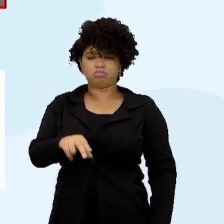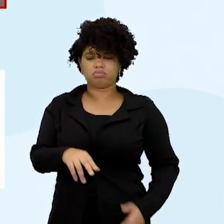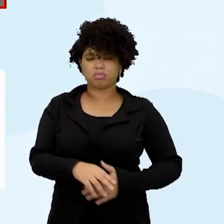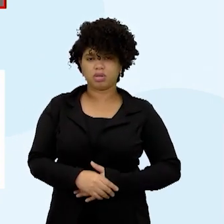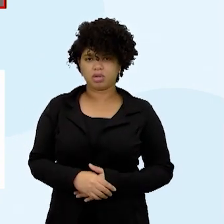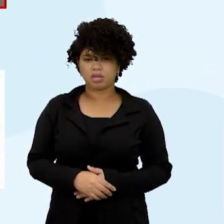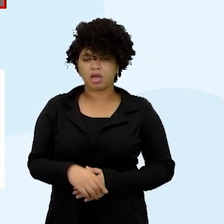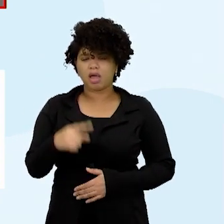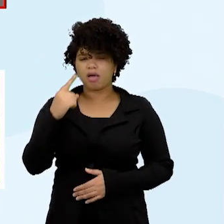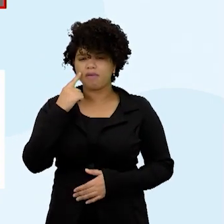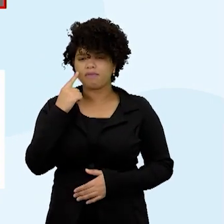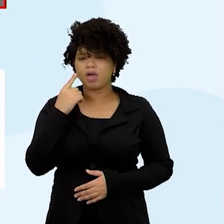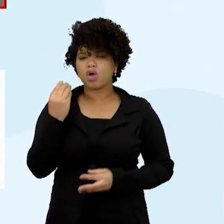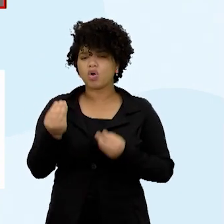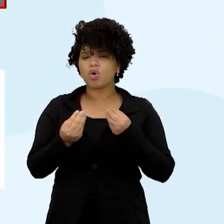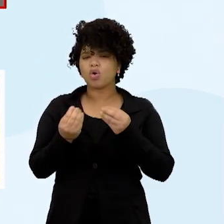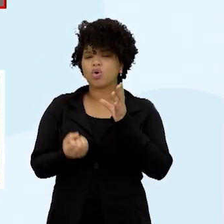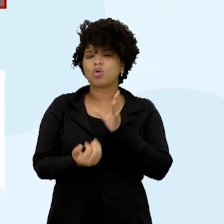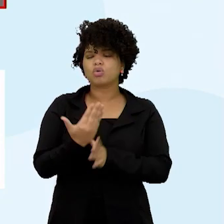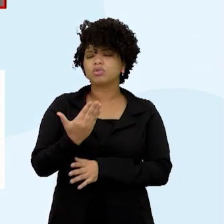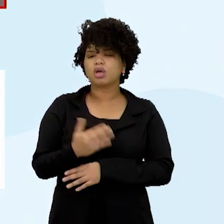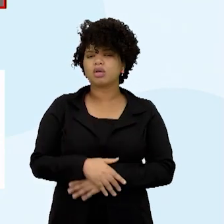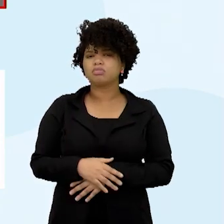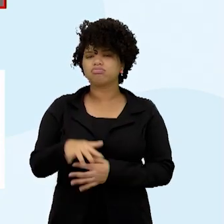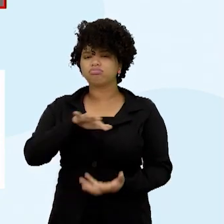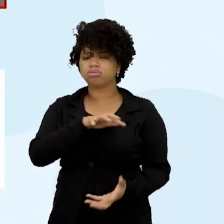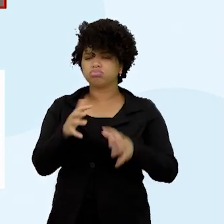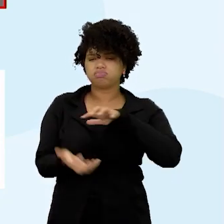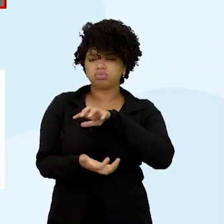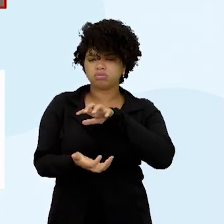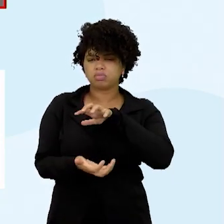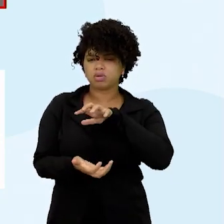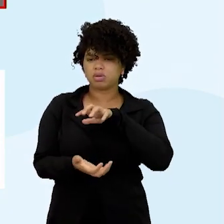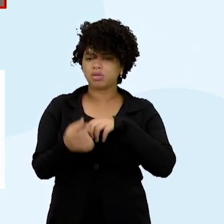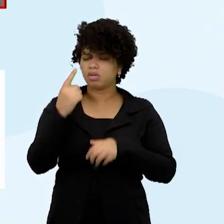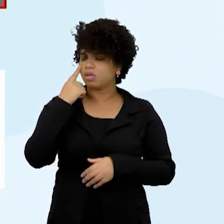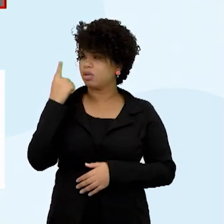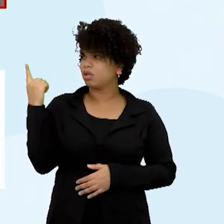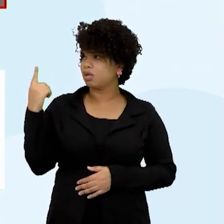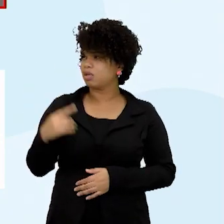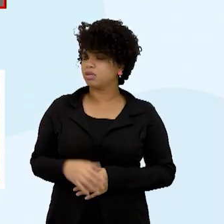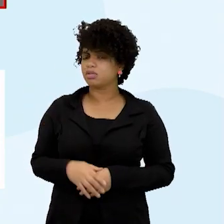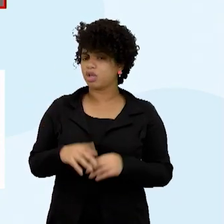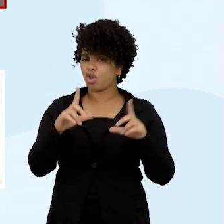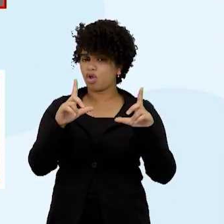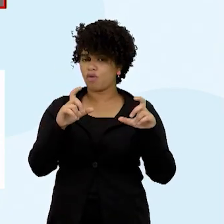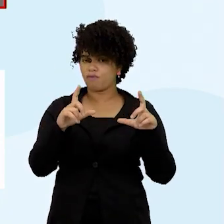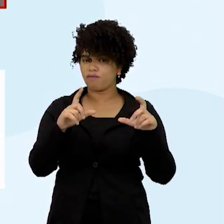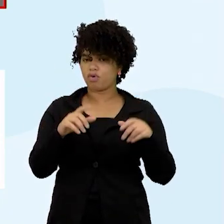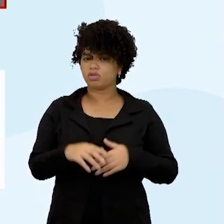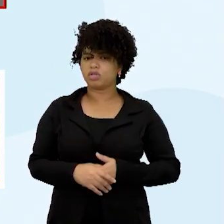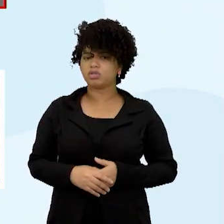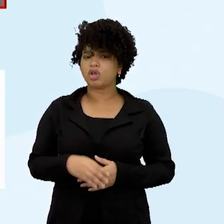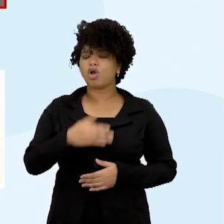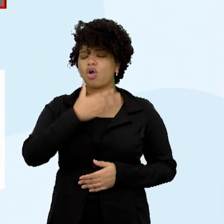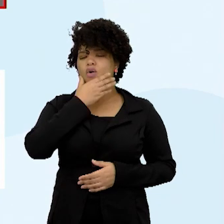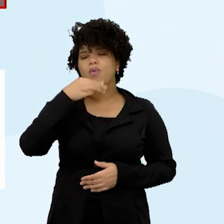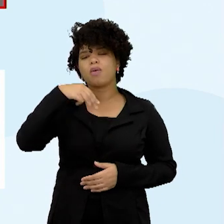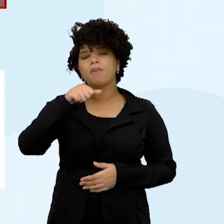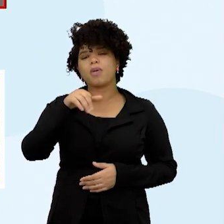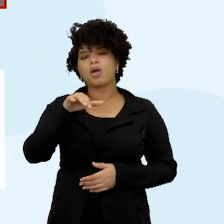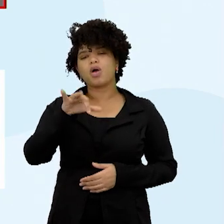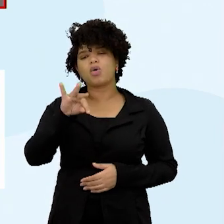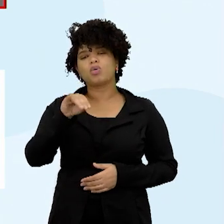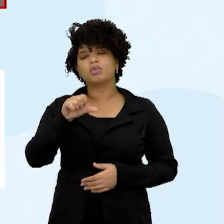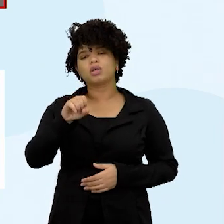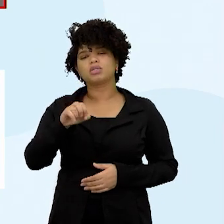a Revolução Comunista Chinesa. Tá vendo essa foto aqui, Jibá? Grande, né? Mao Tse Tung. Mao Tse